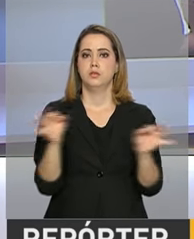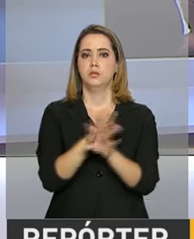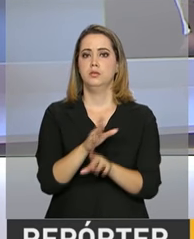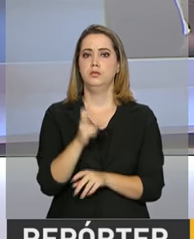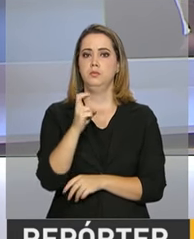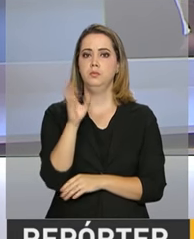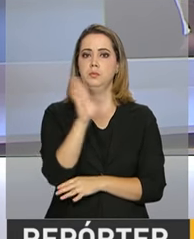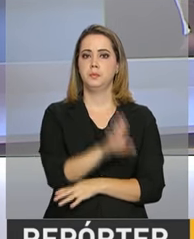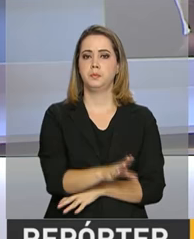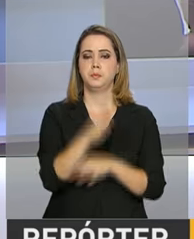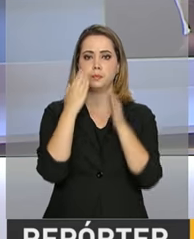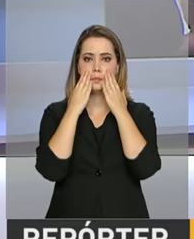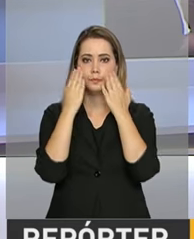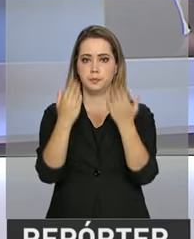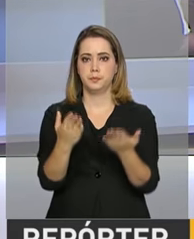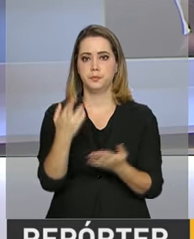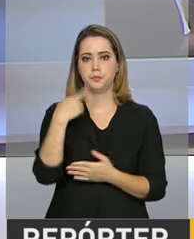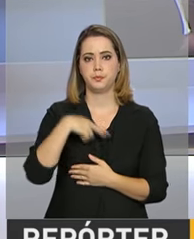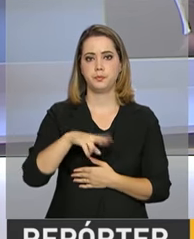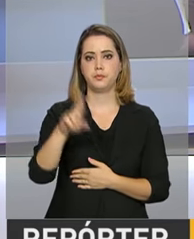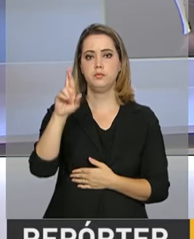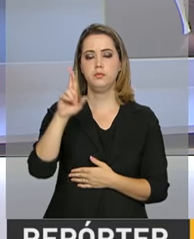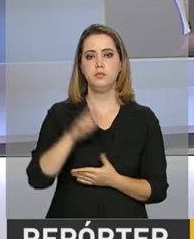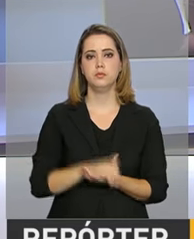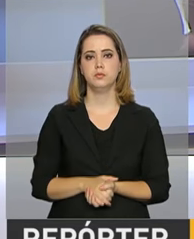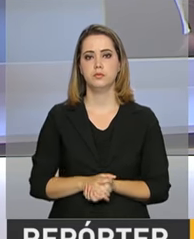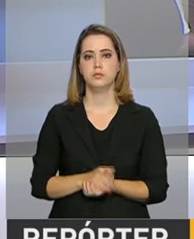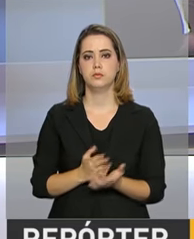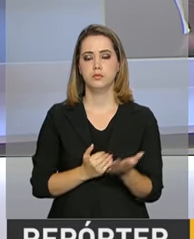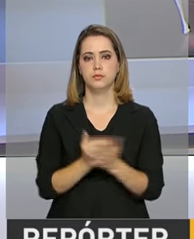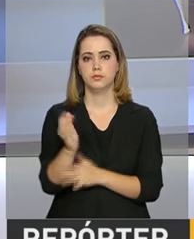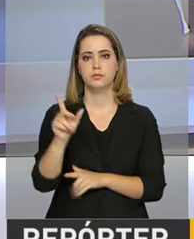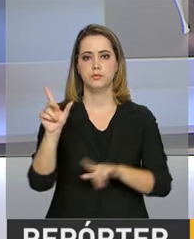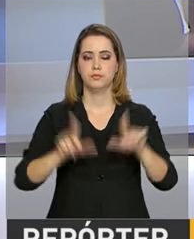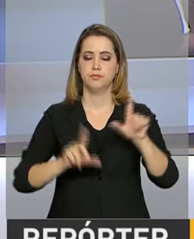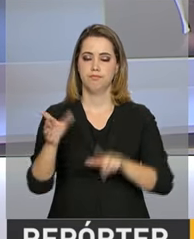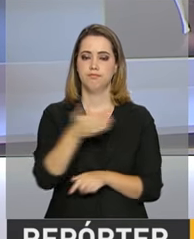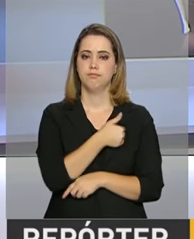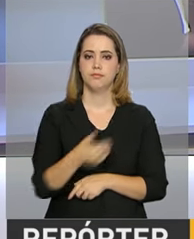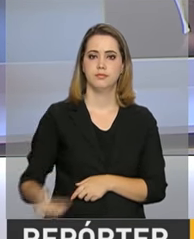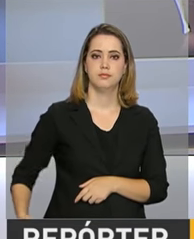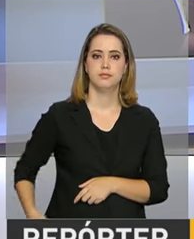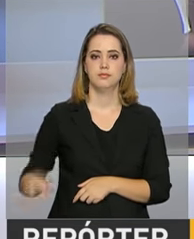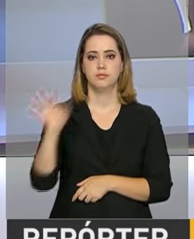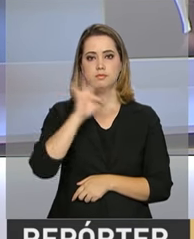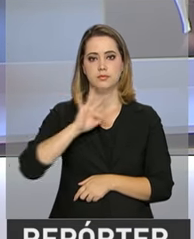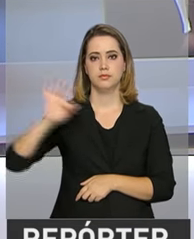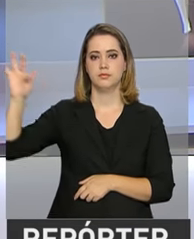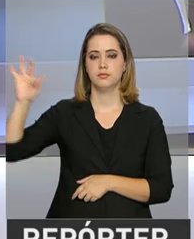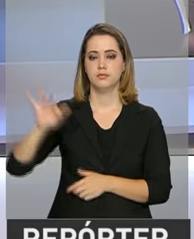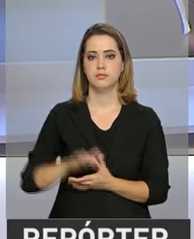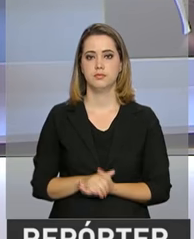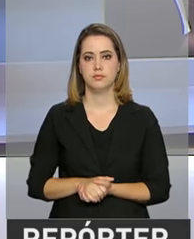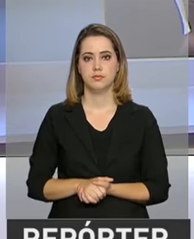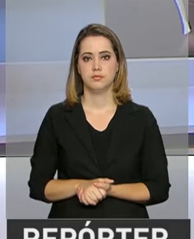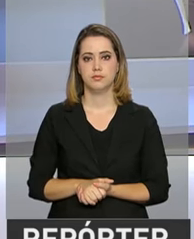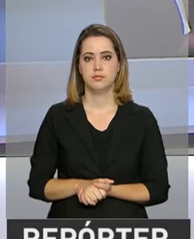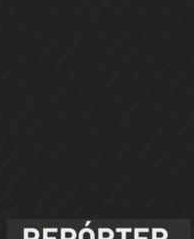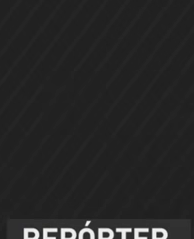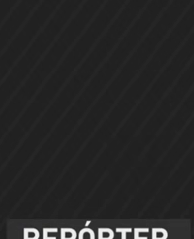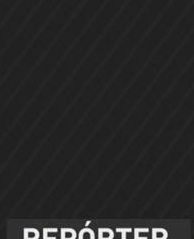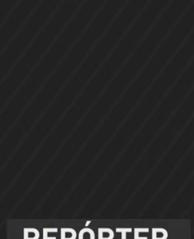voltamos às 5 da tarde na próxima edição do Repórter NBR. Continue com a gente na NBR, a TV do Governo Federal.